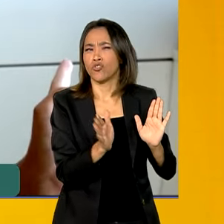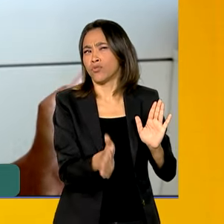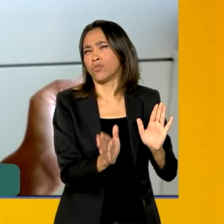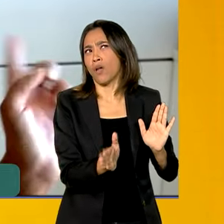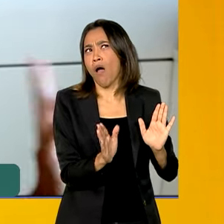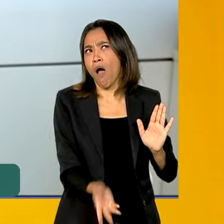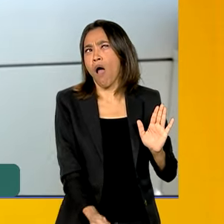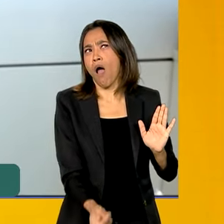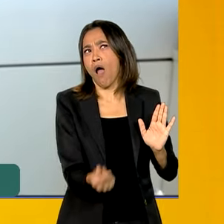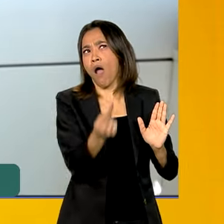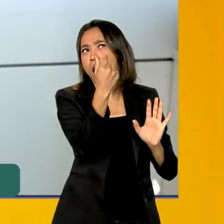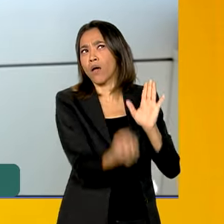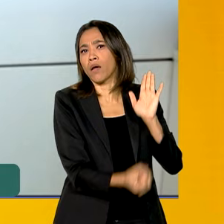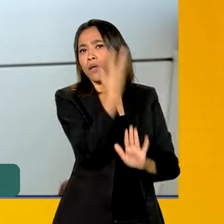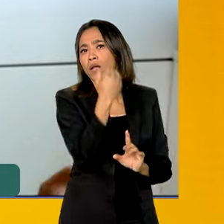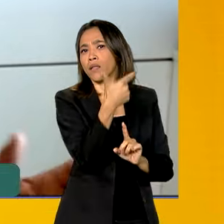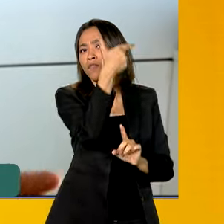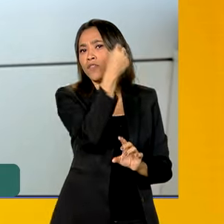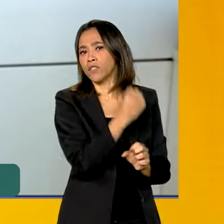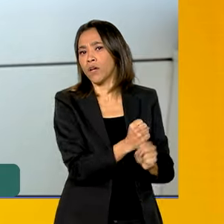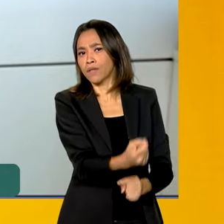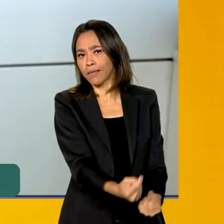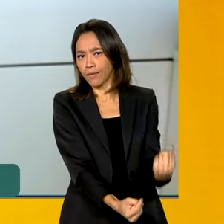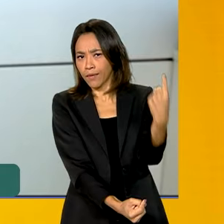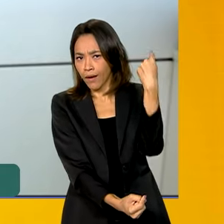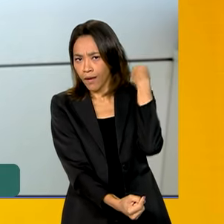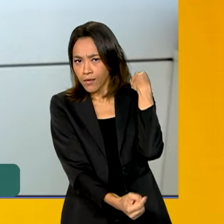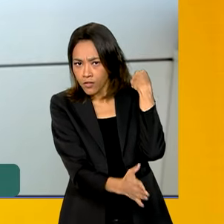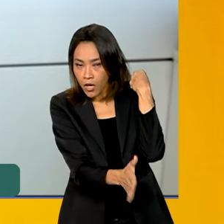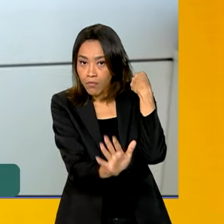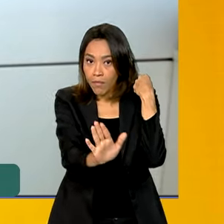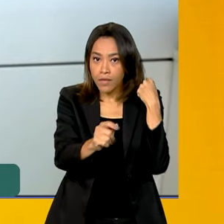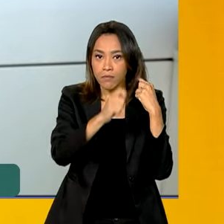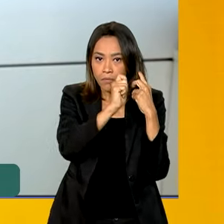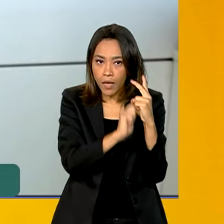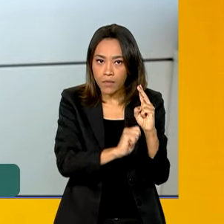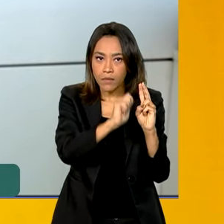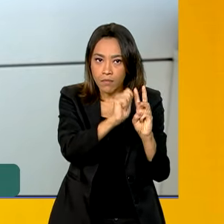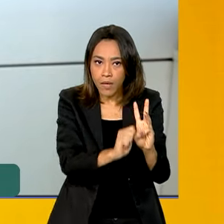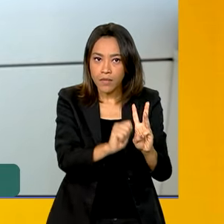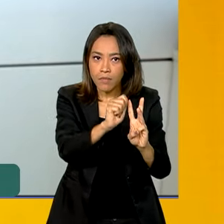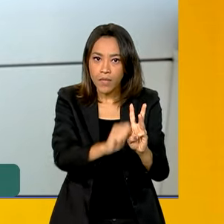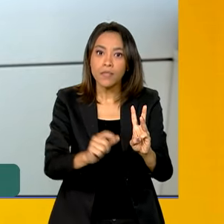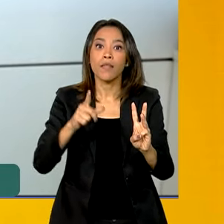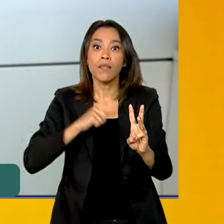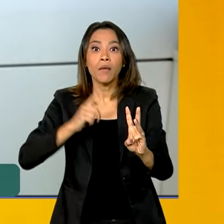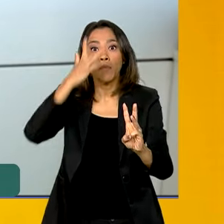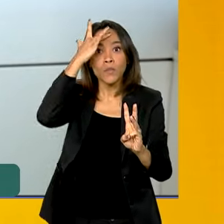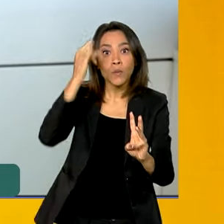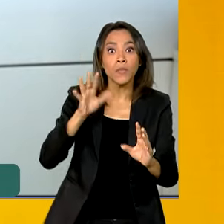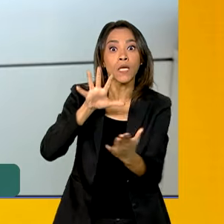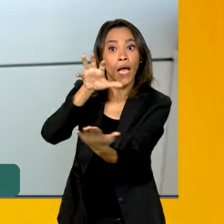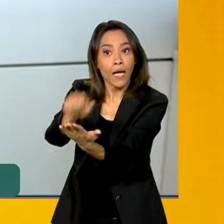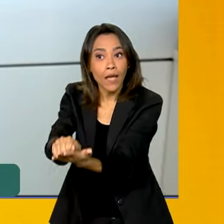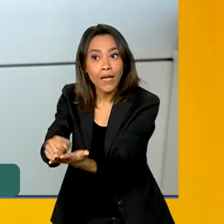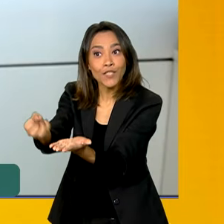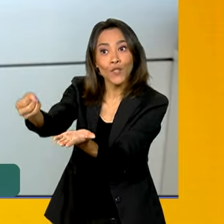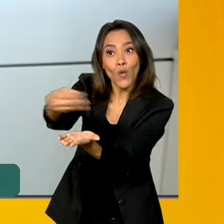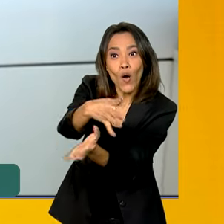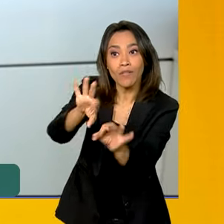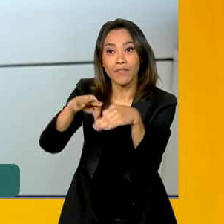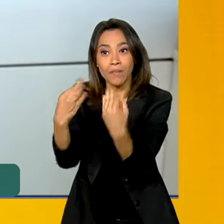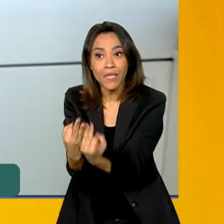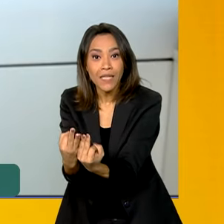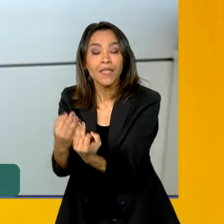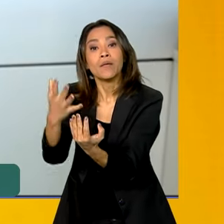criado há 20 anos atrás, mas que todos os meses nós temos entradas e saídas de novas famílias, sabe?